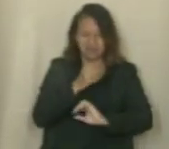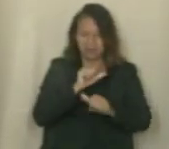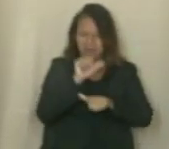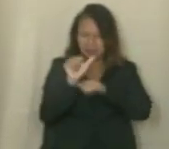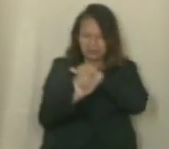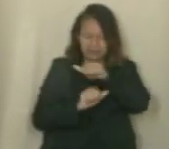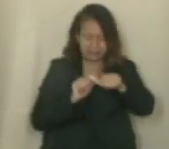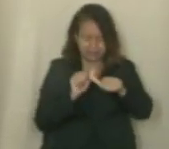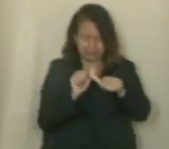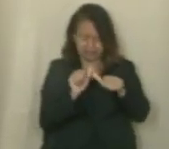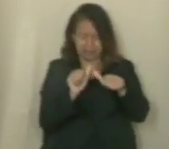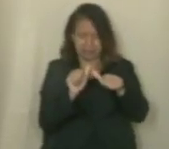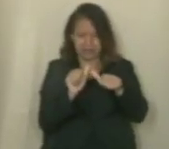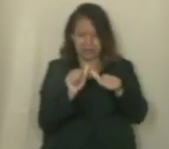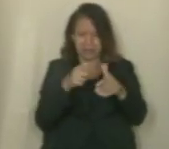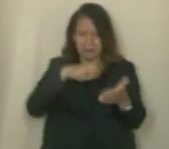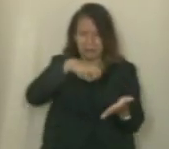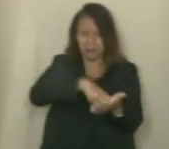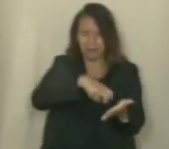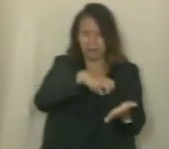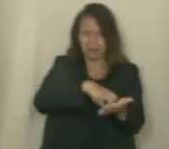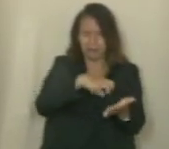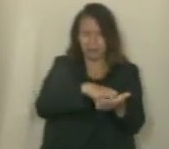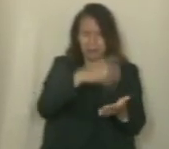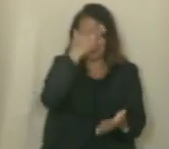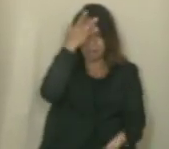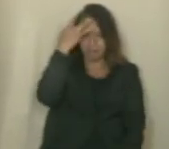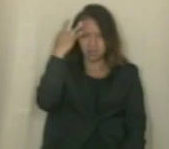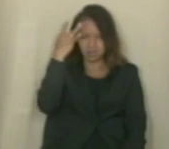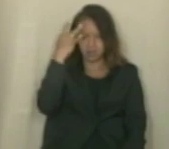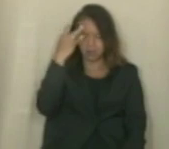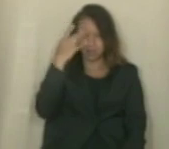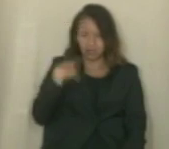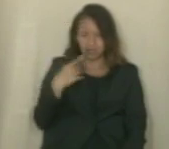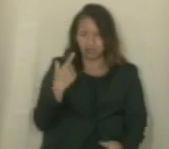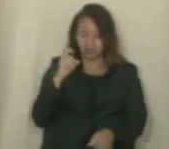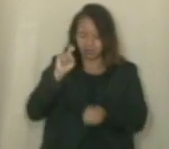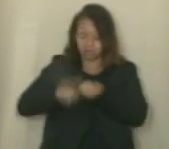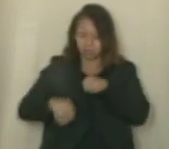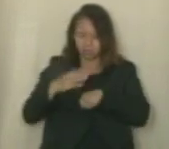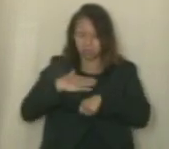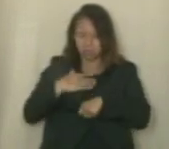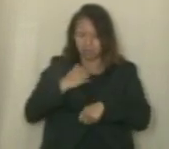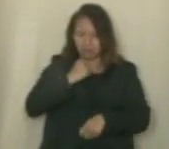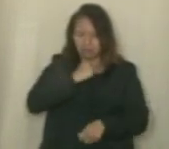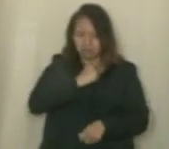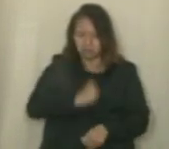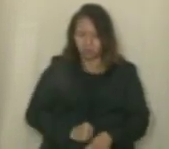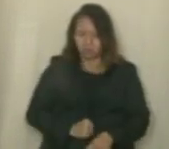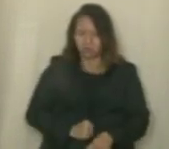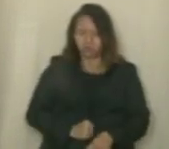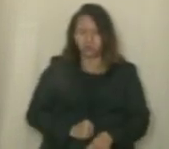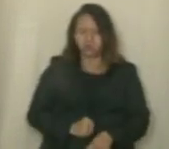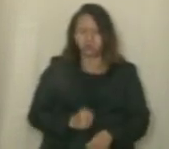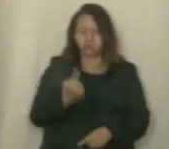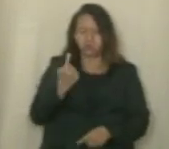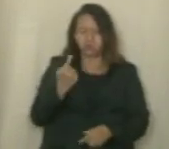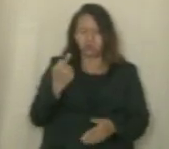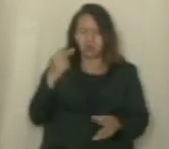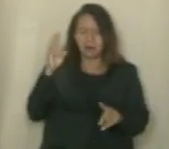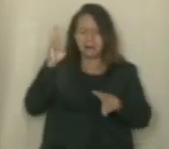de punir uma vítima de estupro que realize um aborto com uma pena